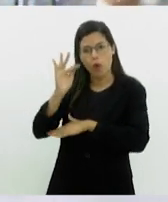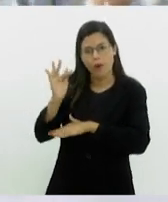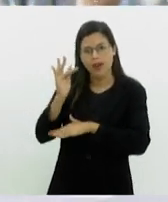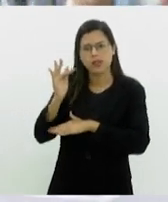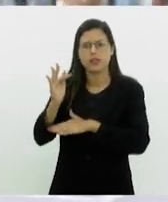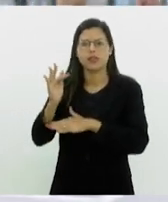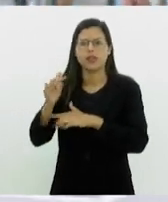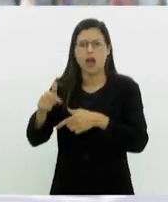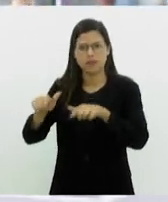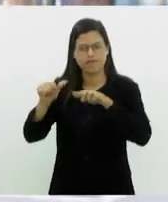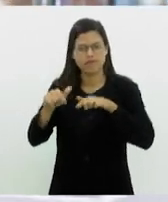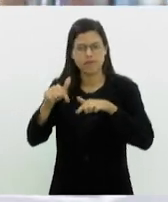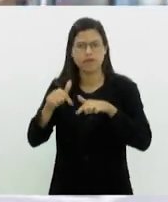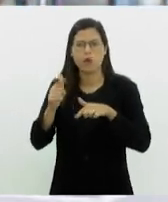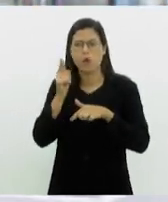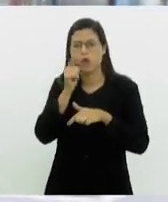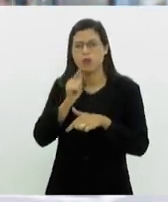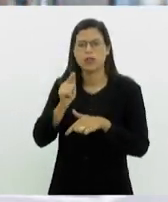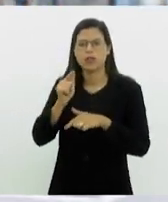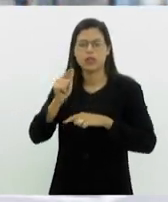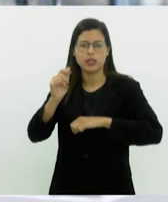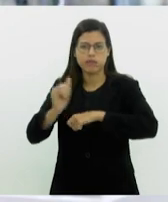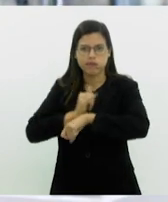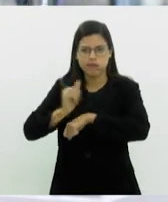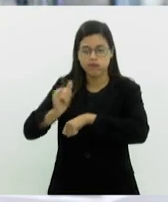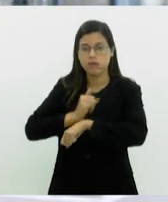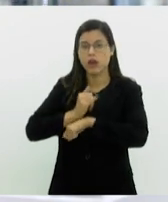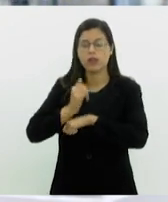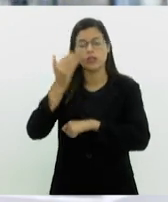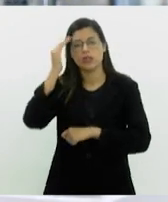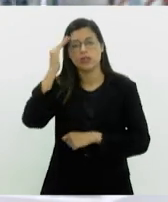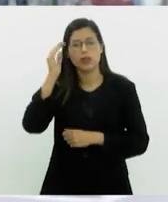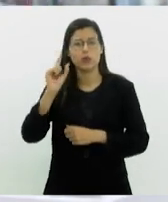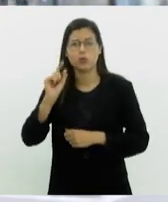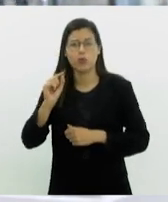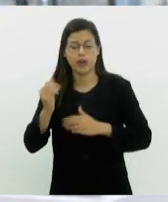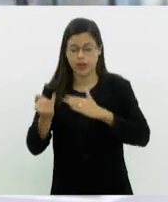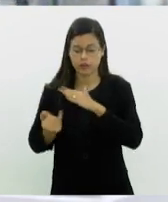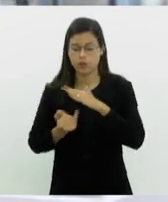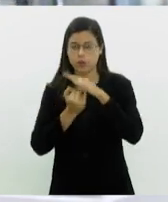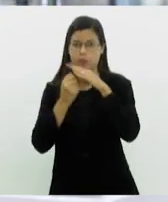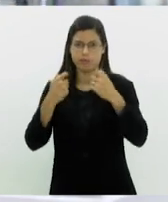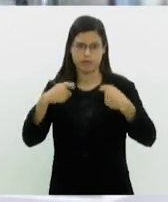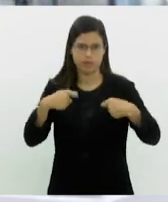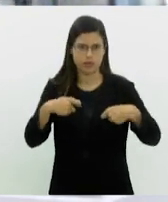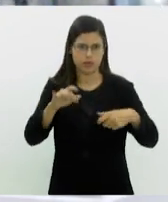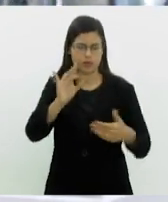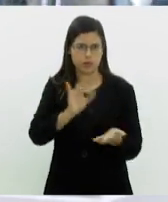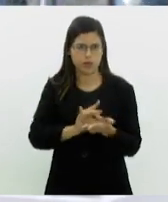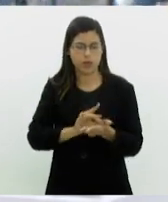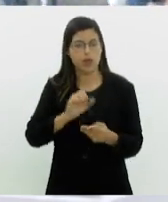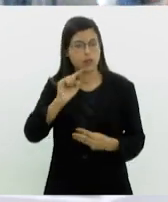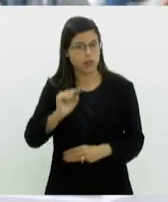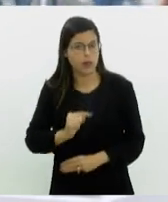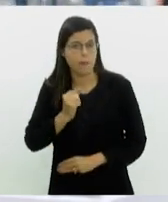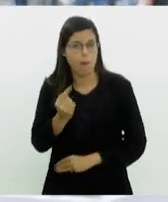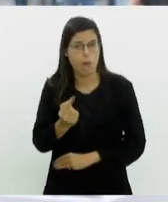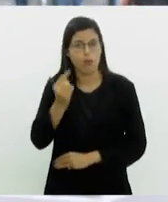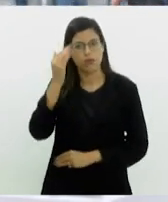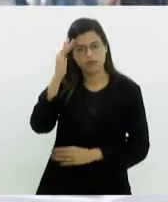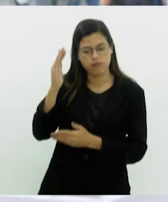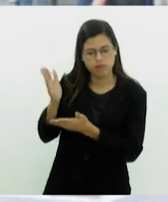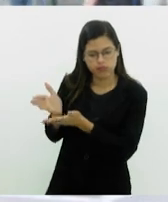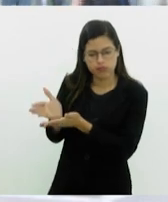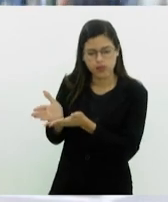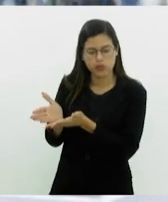acesso a alguns recursos. Então, a gente entende diretamente com a ONG o que ela precisa de fato. E a partir desse entendimento, a gente busca